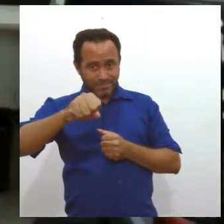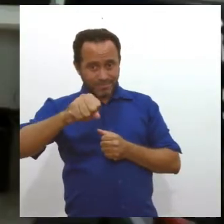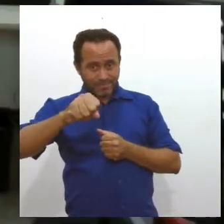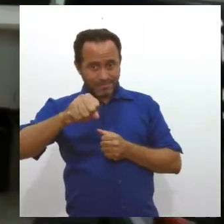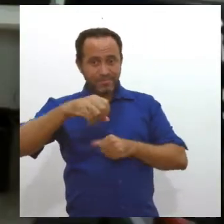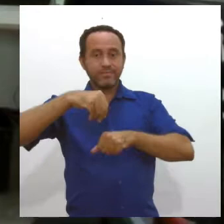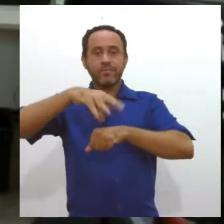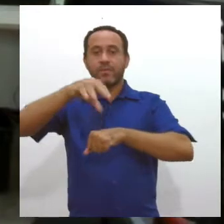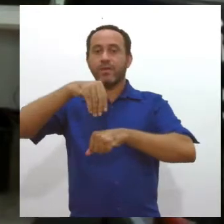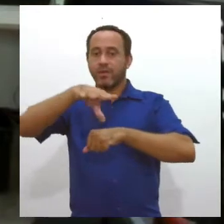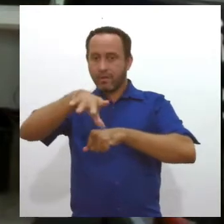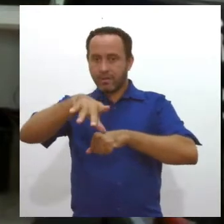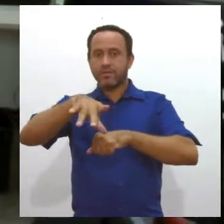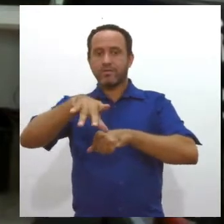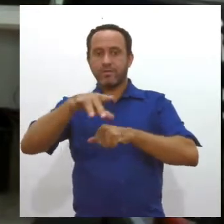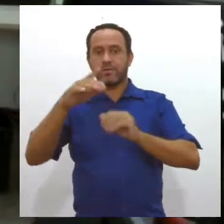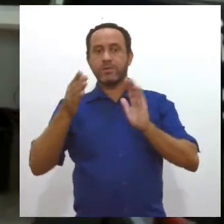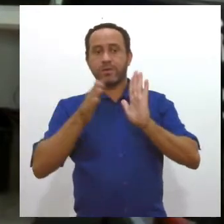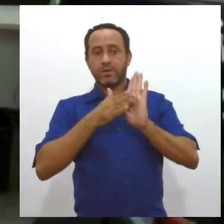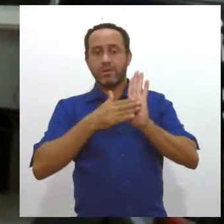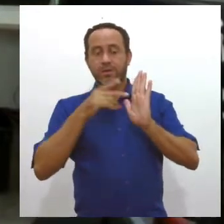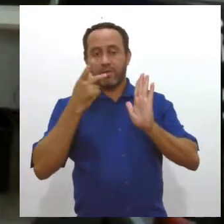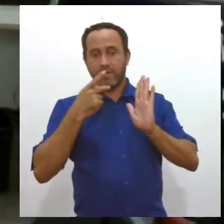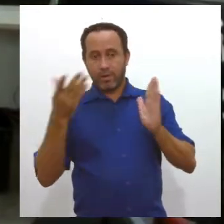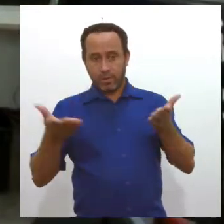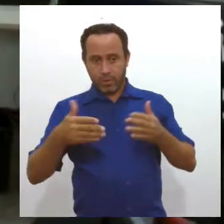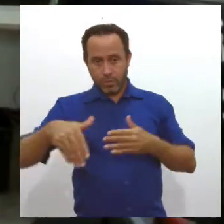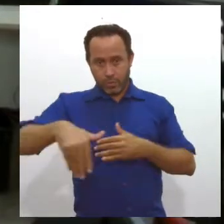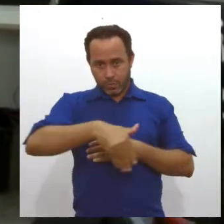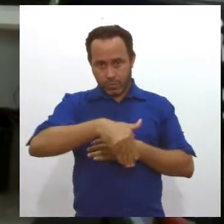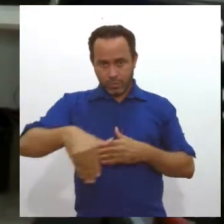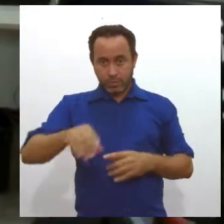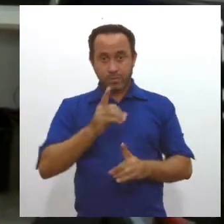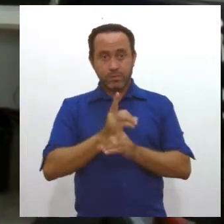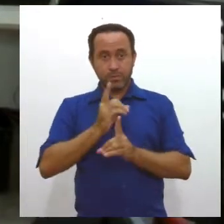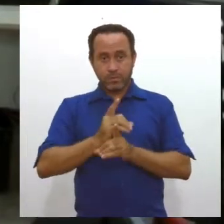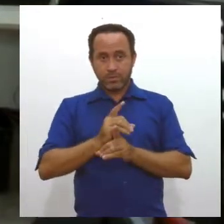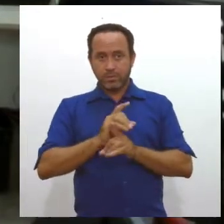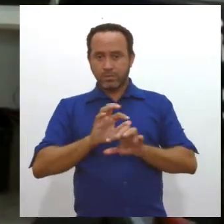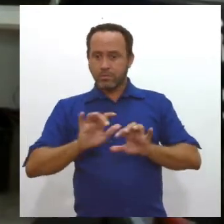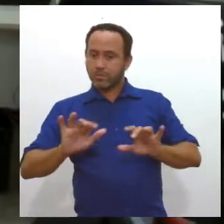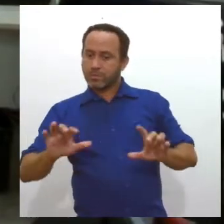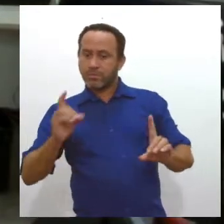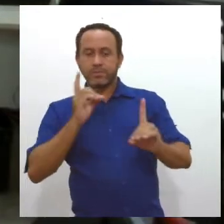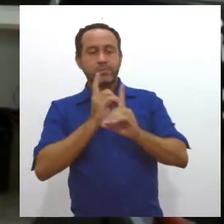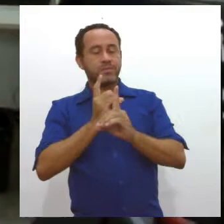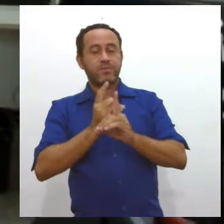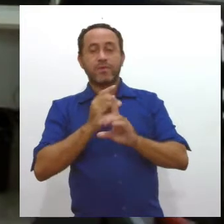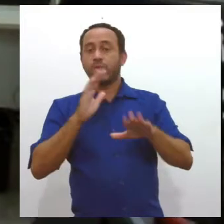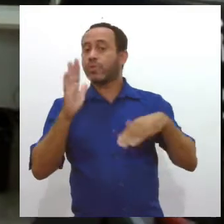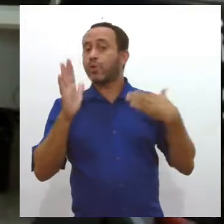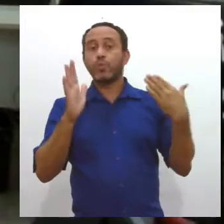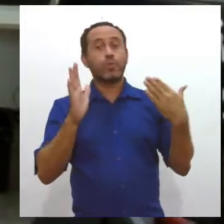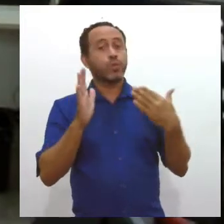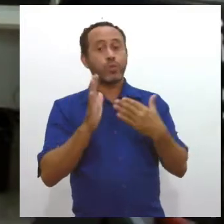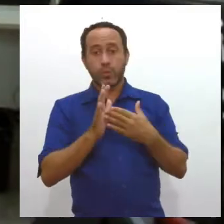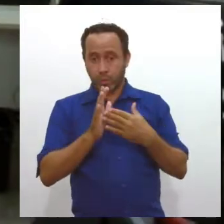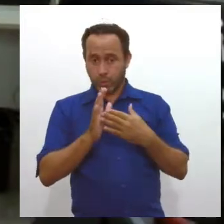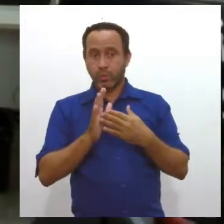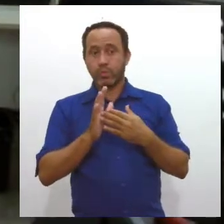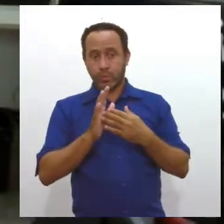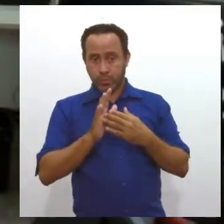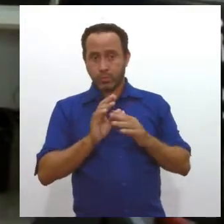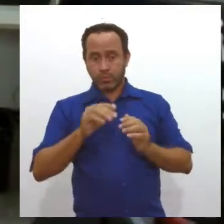informações que eu coloquei hoje aqui e outras informações, é só acessar aqui o site da agência de notícias, no al